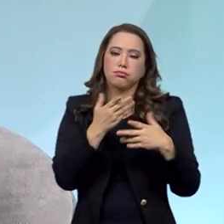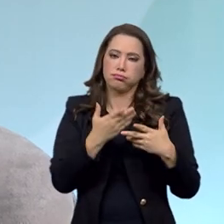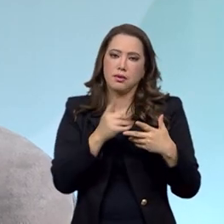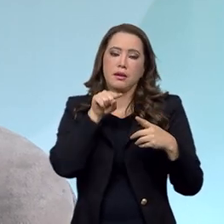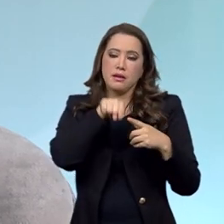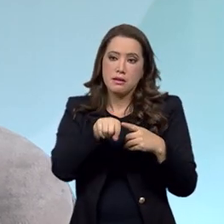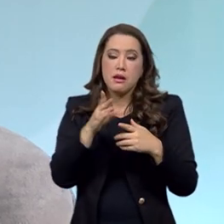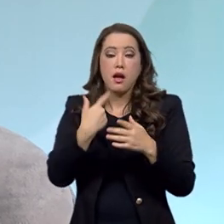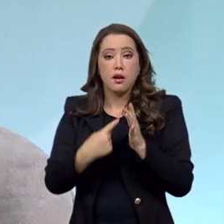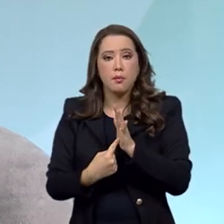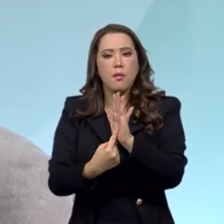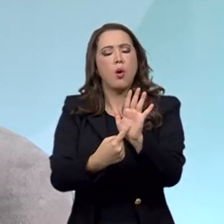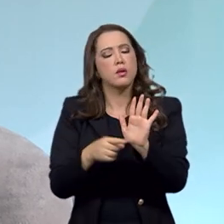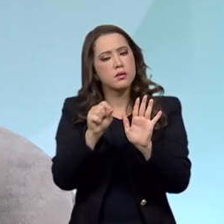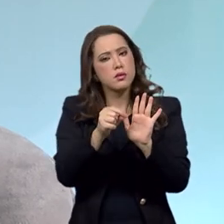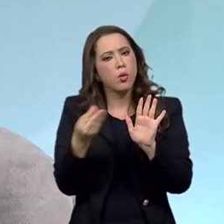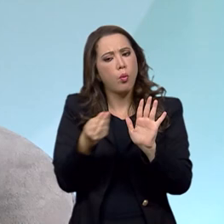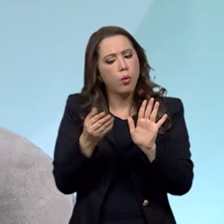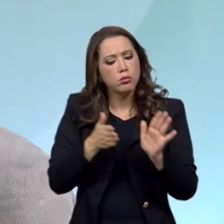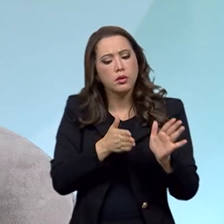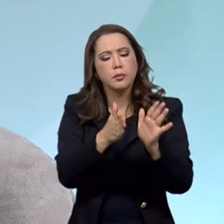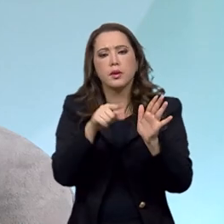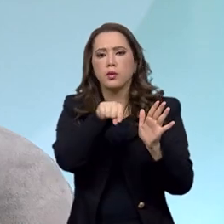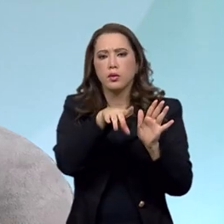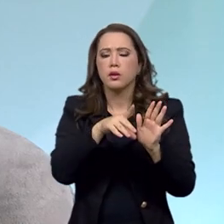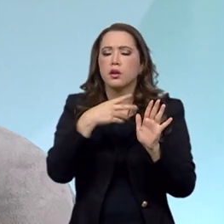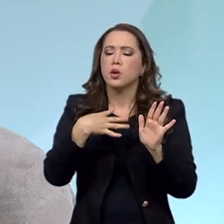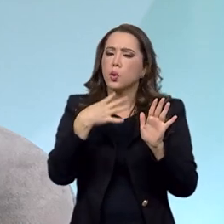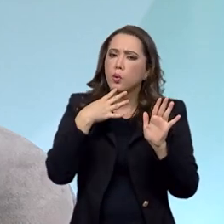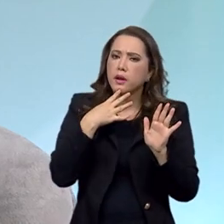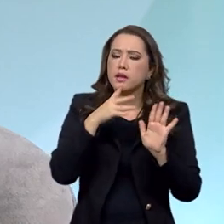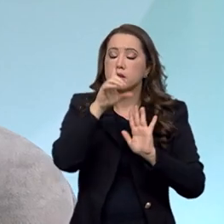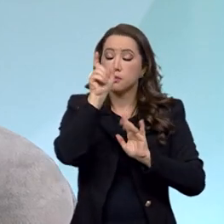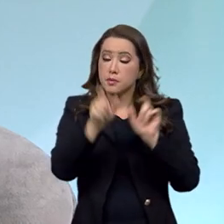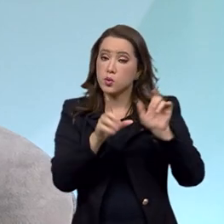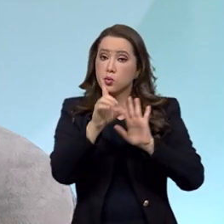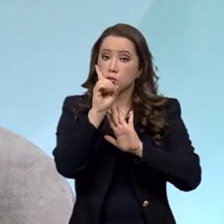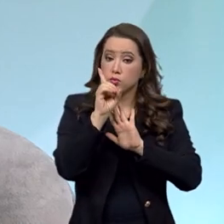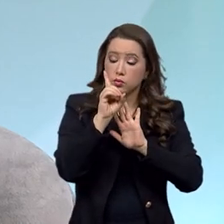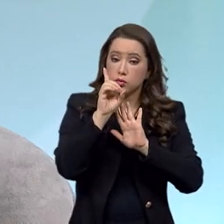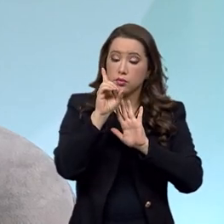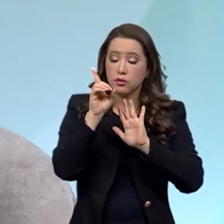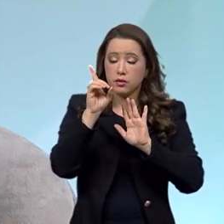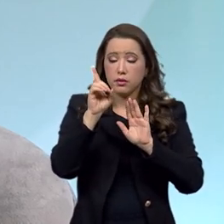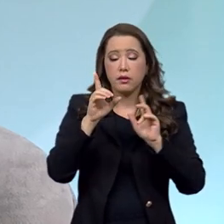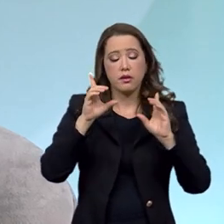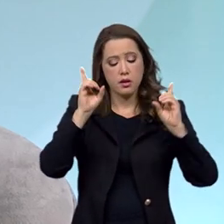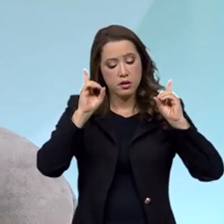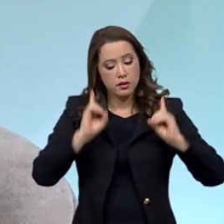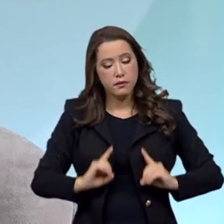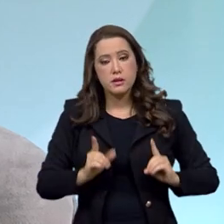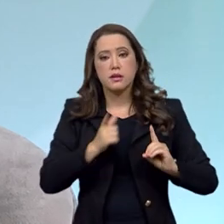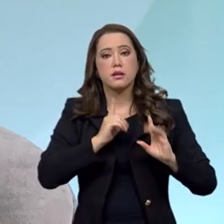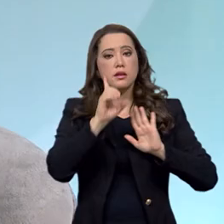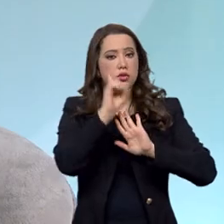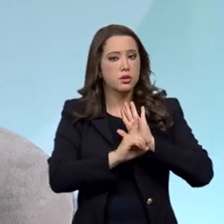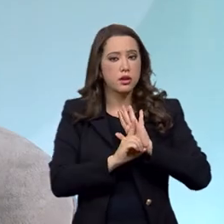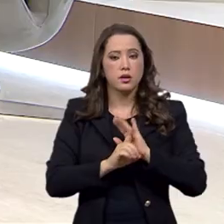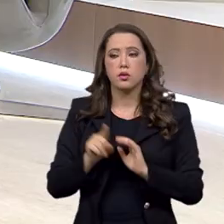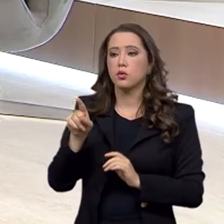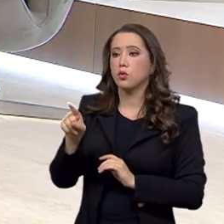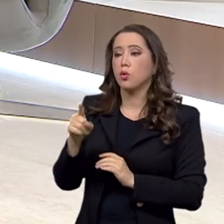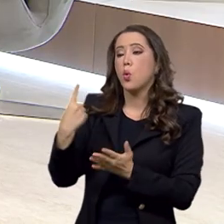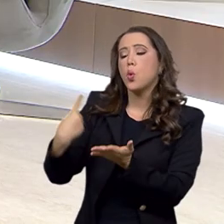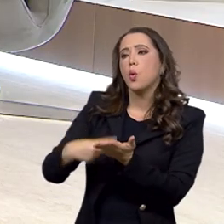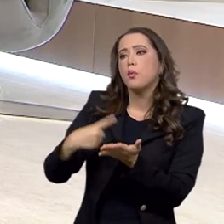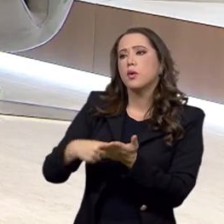contrário aos direitos que ela reconheceu para as pessoas com deficiência. Muito bem. Tendo como referência essa convenção... A convenção é de quando,